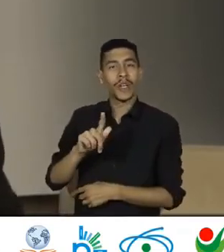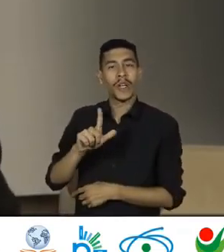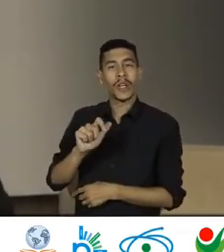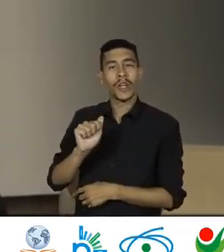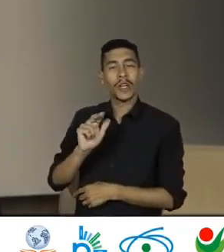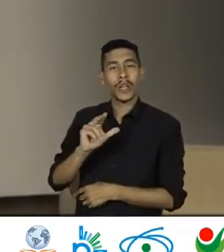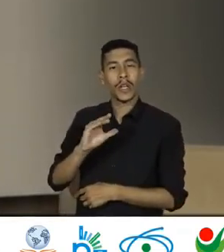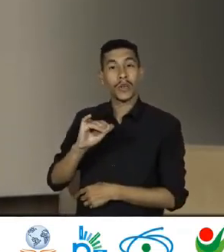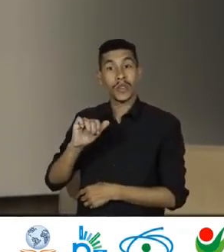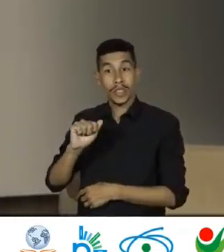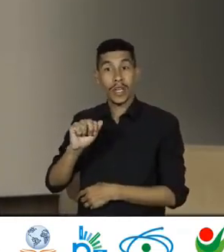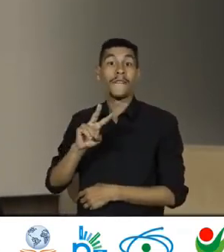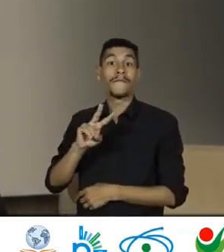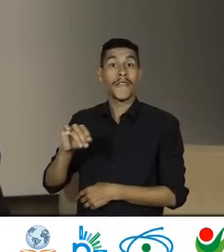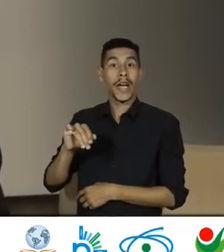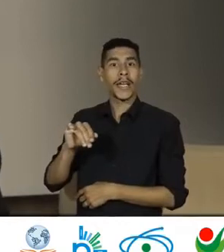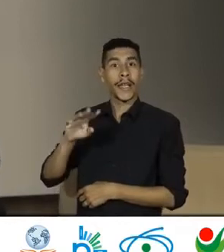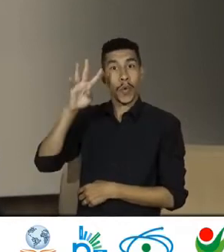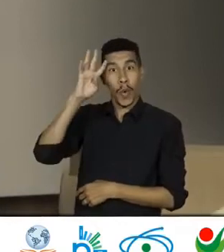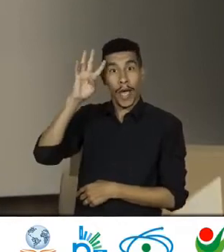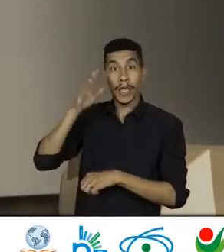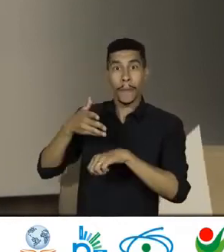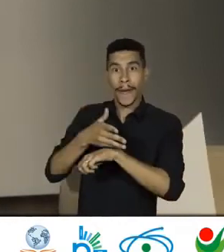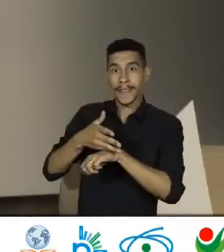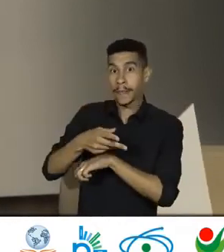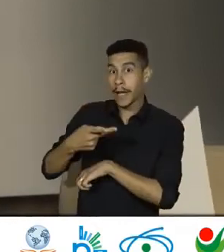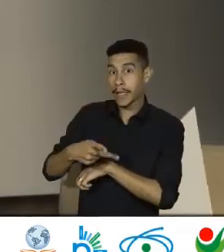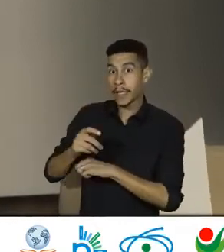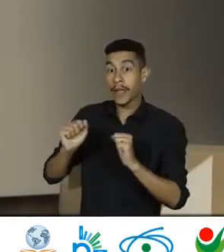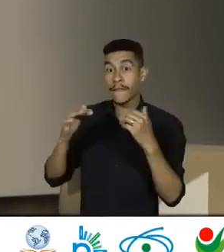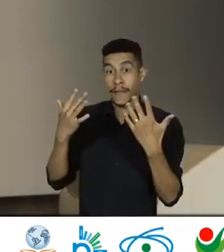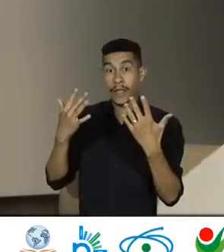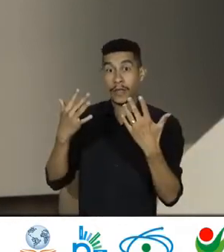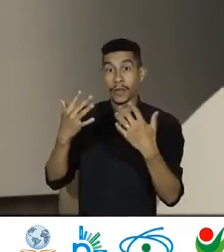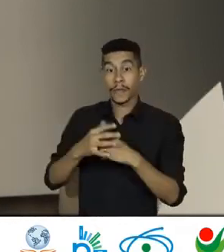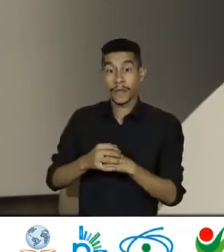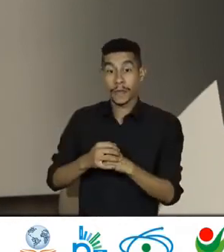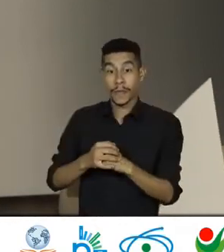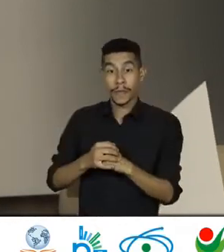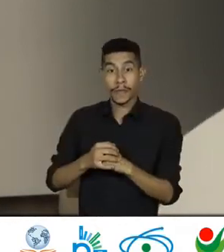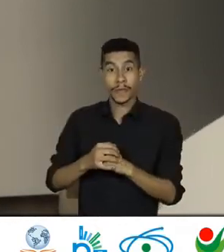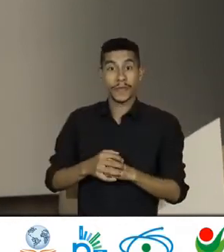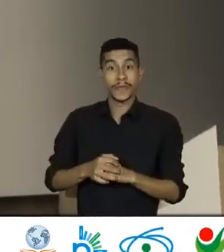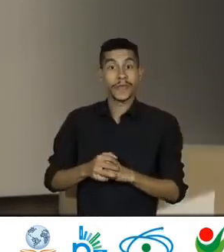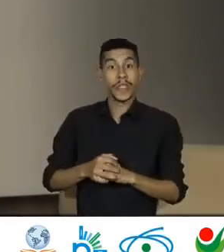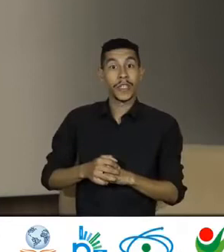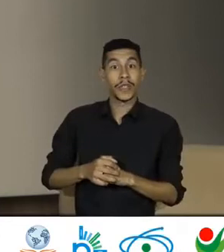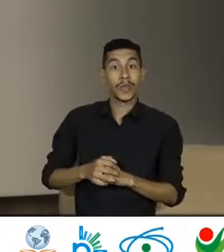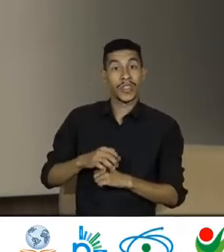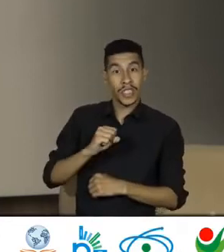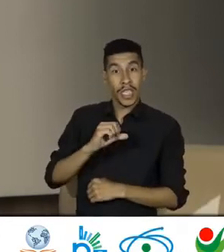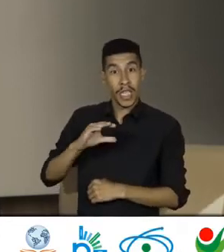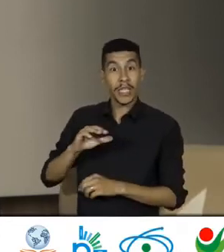vai estar Também no nosso evento Na quarta-feira A professora Glaucia De Oliveira Assis Da Universidade do Estado Santa Catarina Que